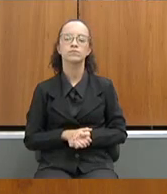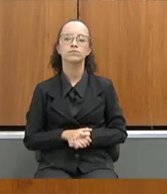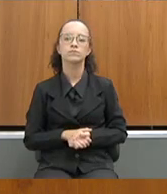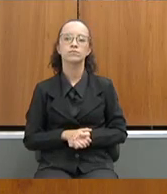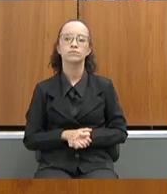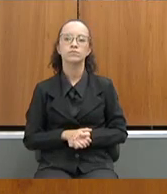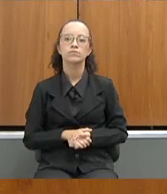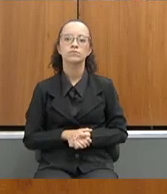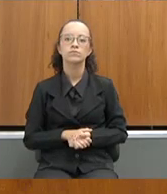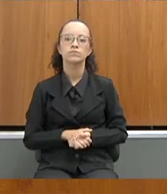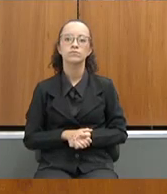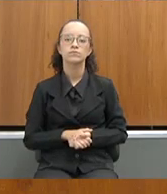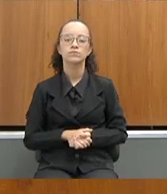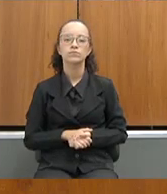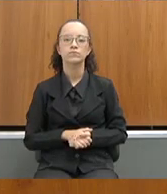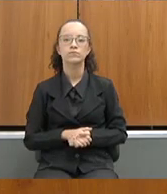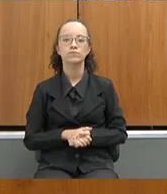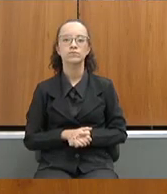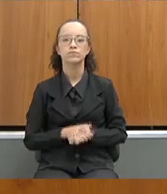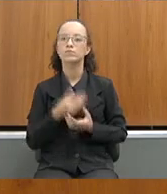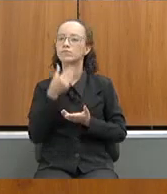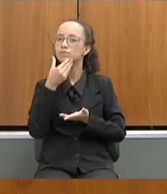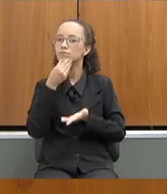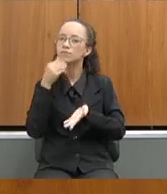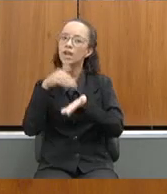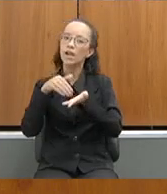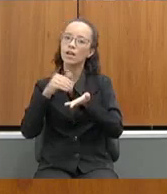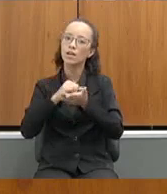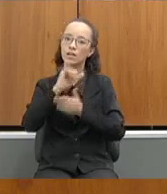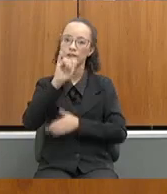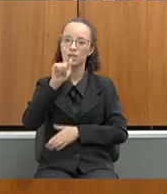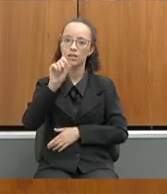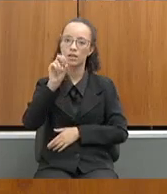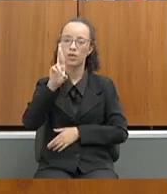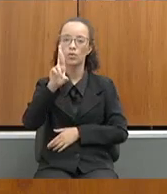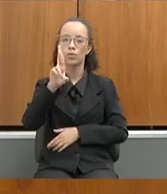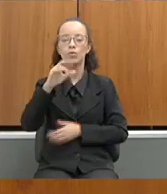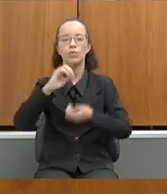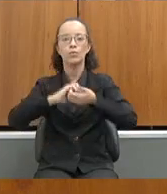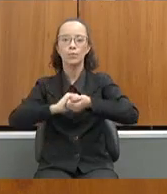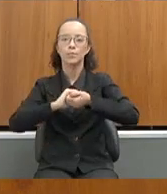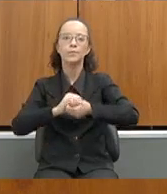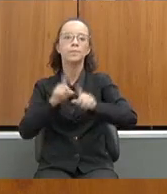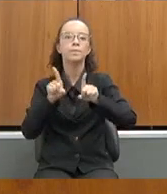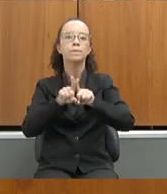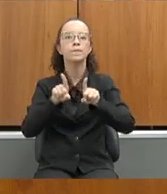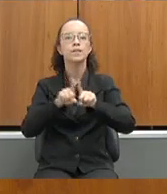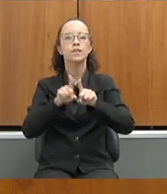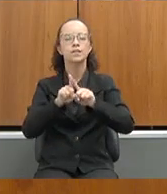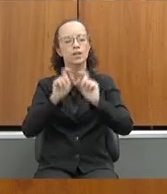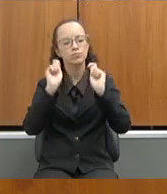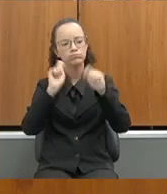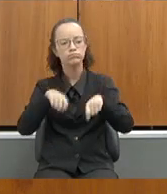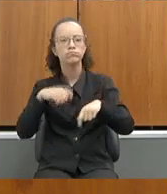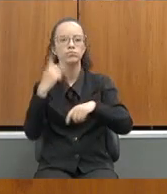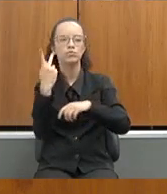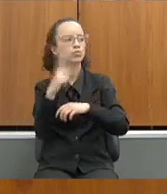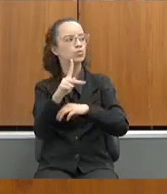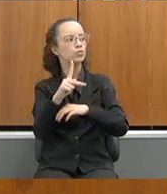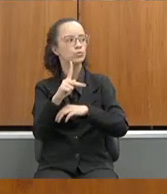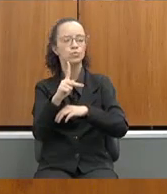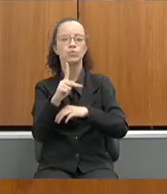caro secretário Igor, e também cumprimento aqui a sua competente equipe.